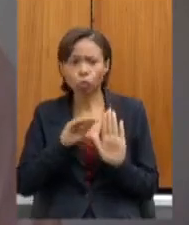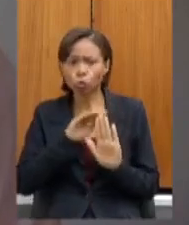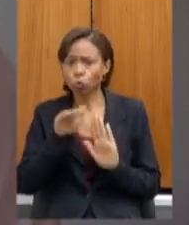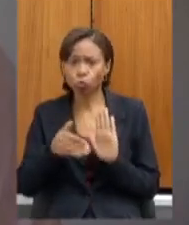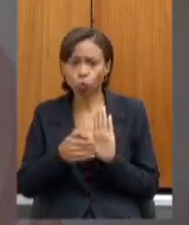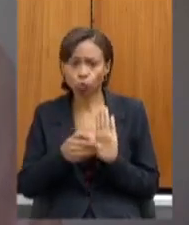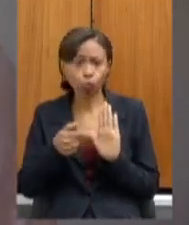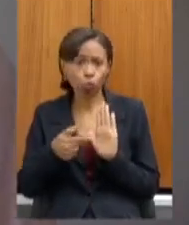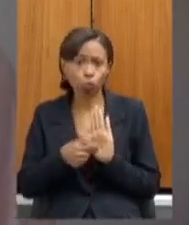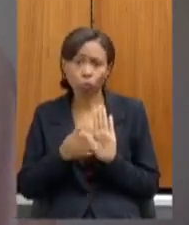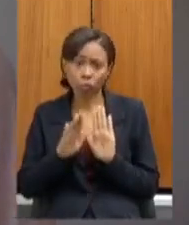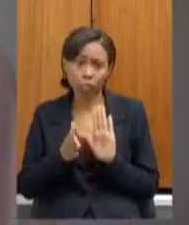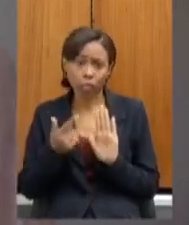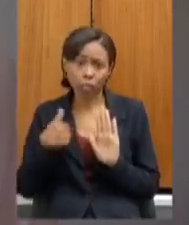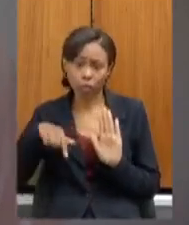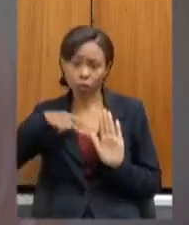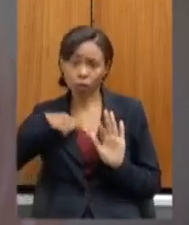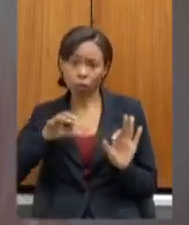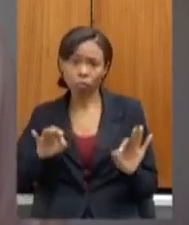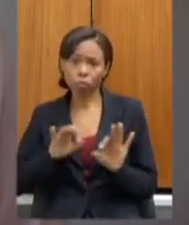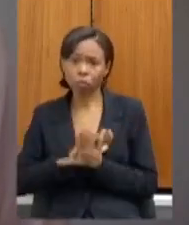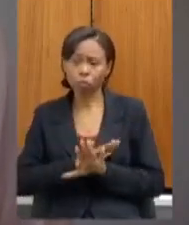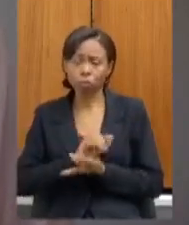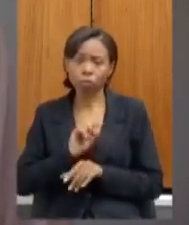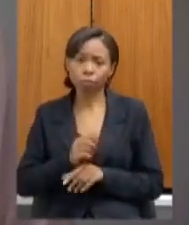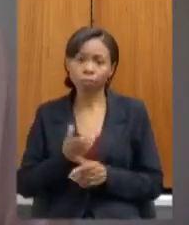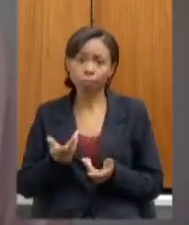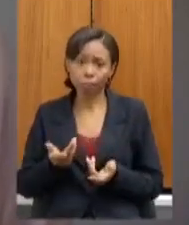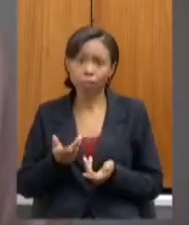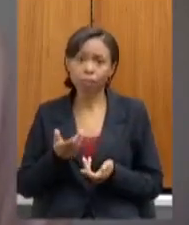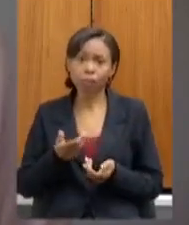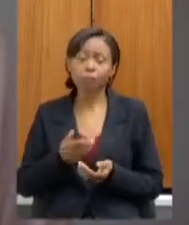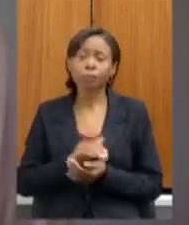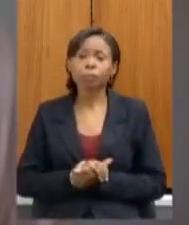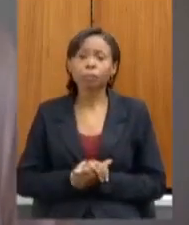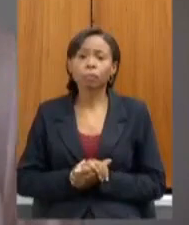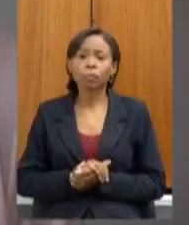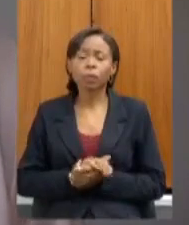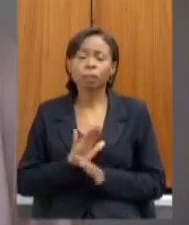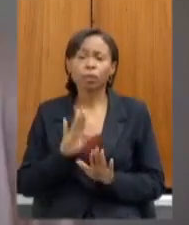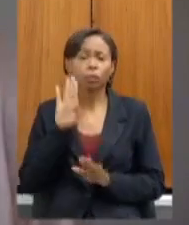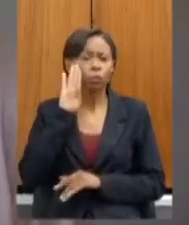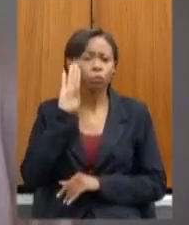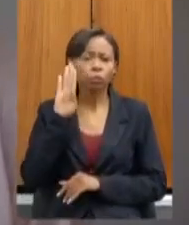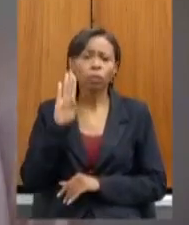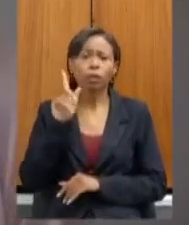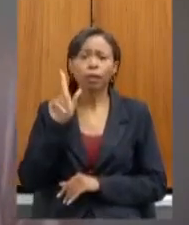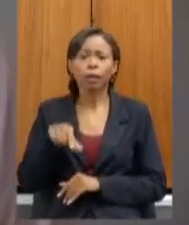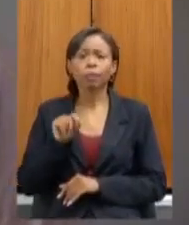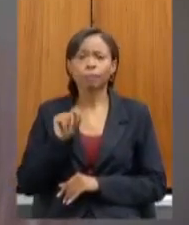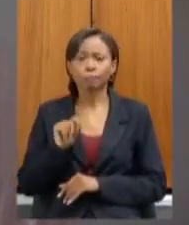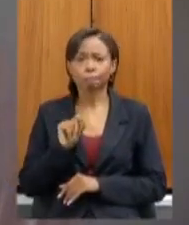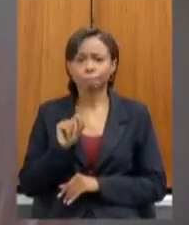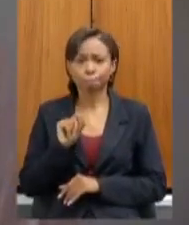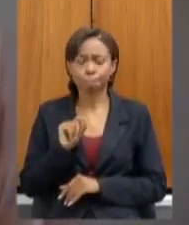nós tínhamos preparado que já já estava em circulação o ponto ali principal é